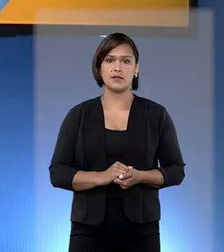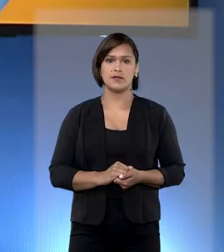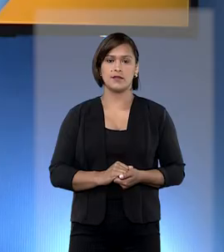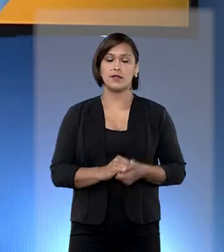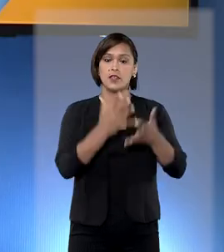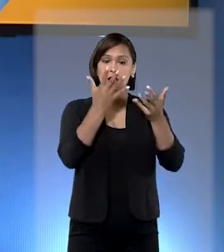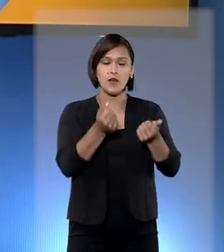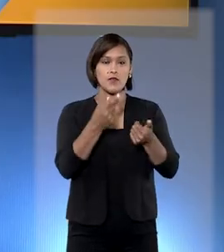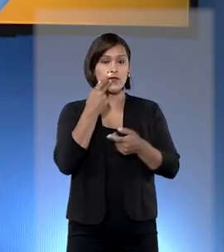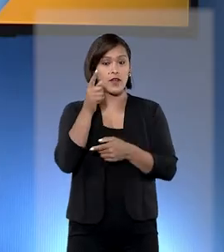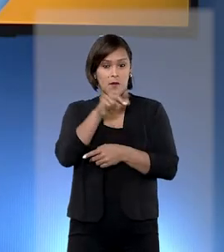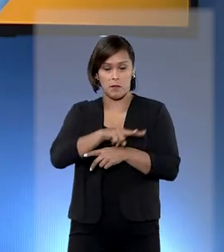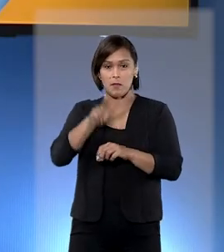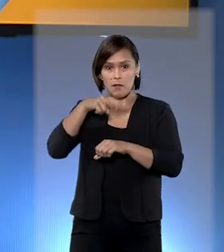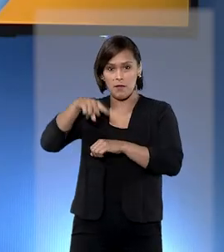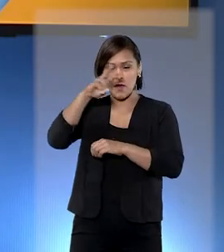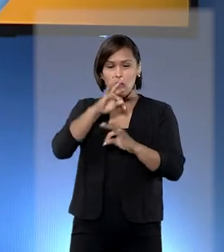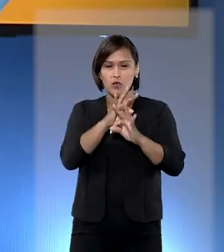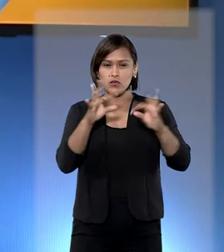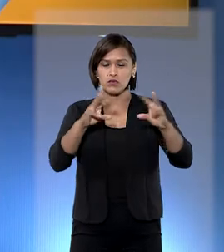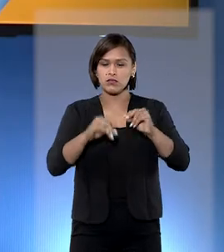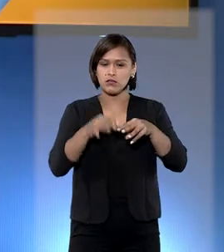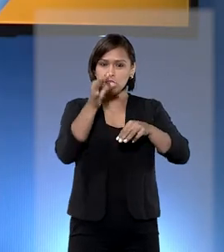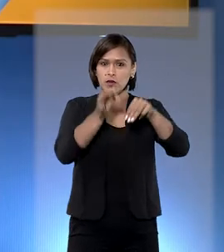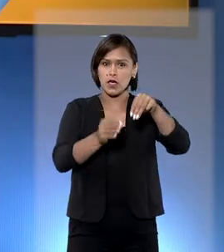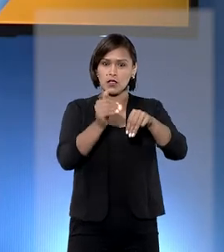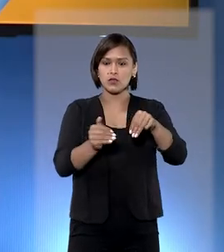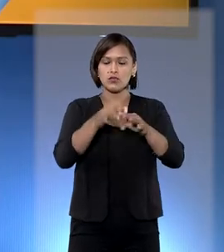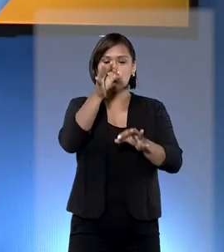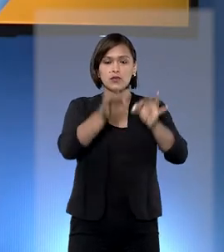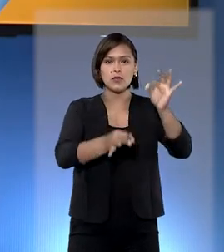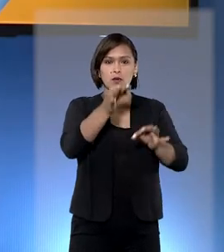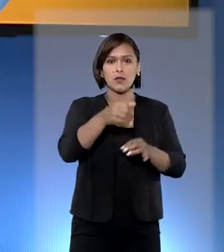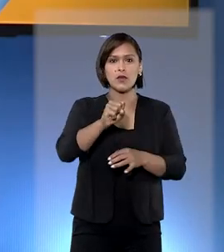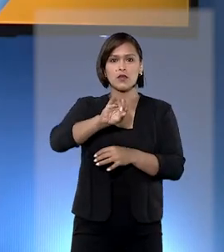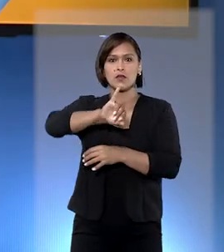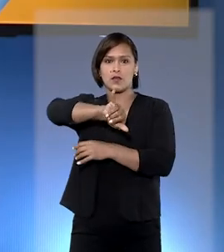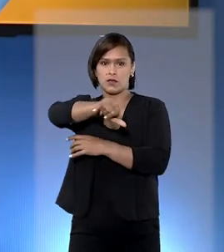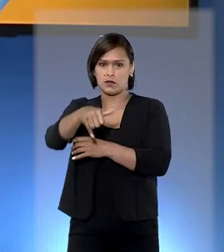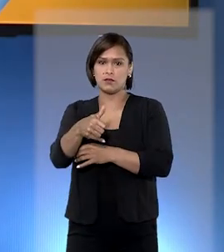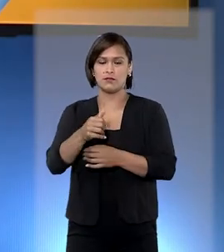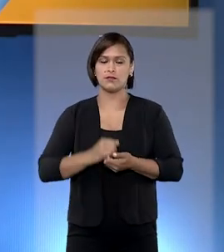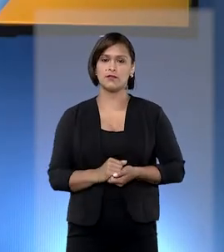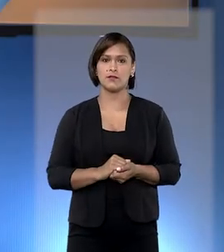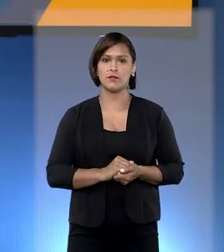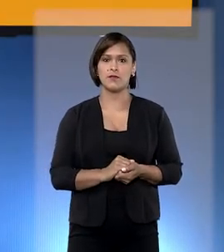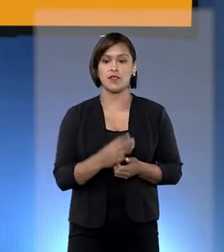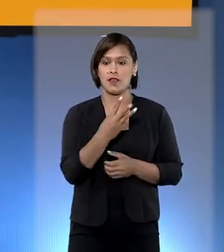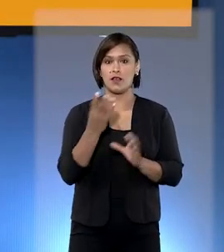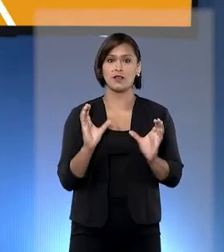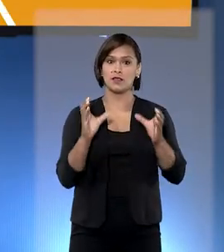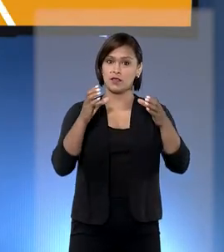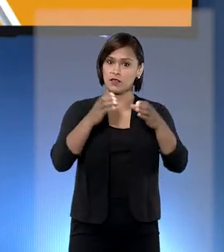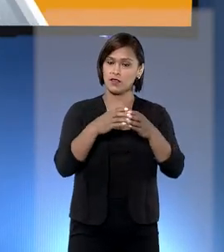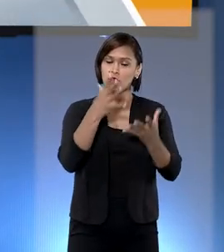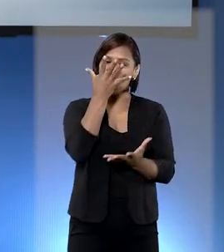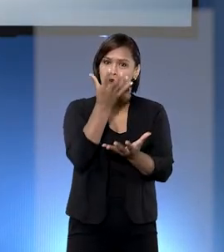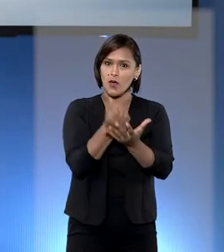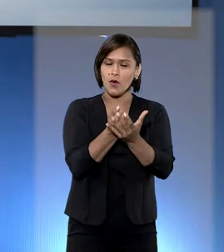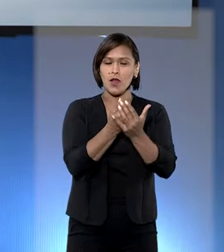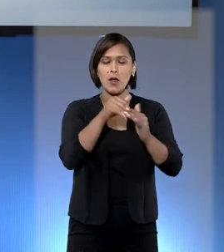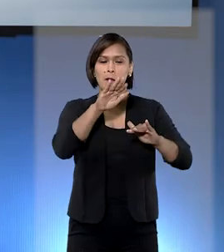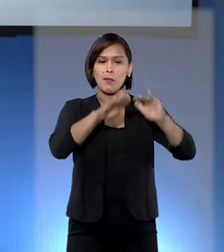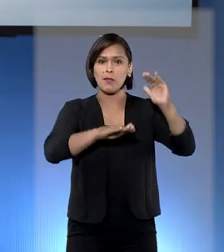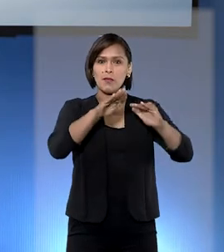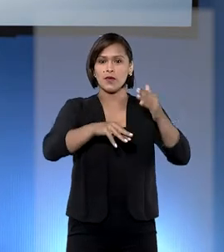Vamos ver agora os mais recentes julgamentos do Superior Tribunal de Justiça. A terceira turma acolheu